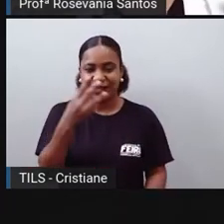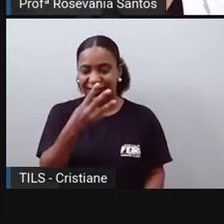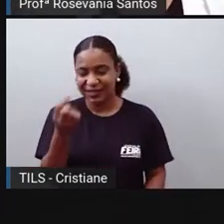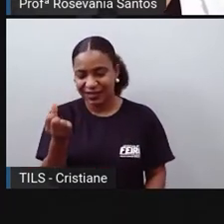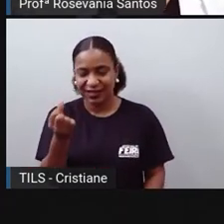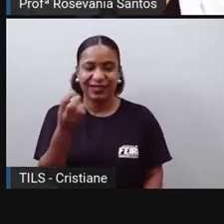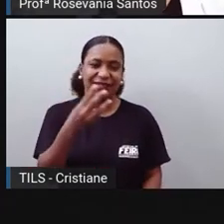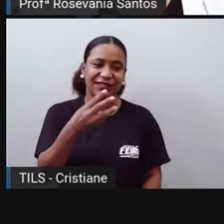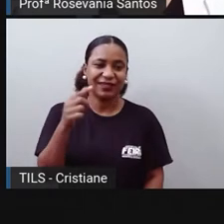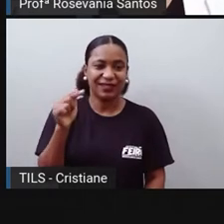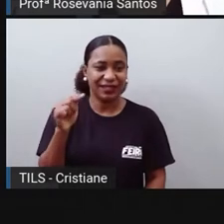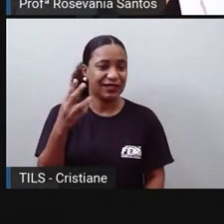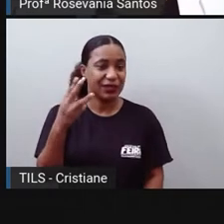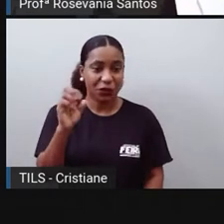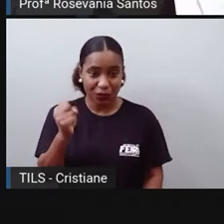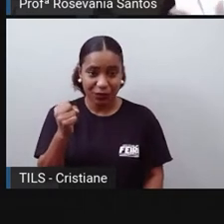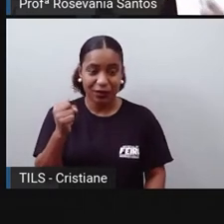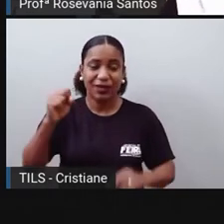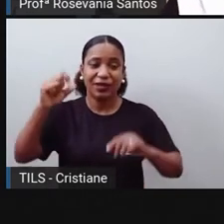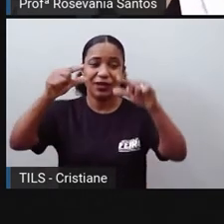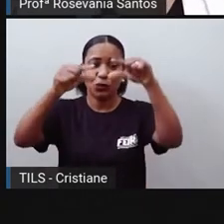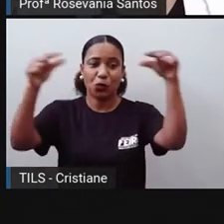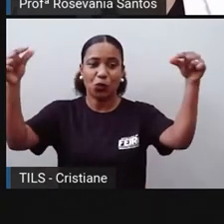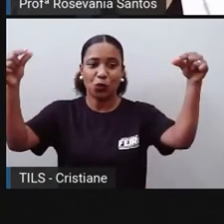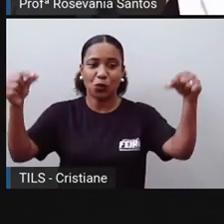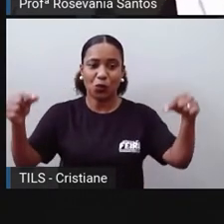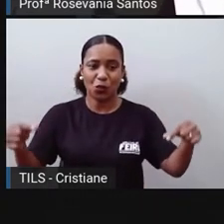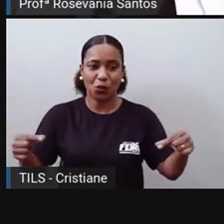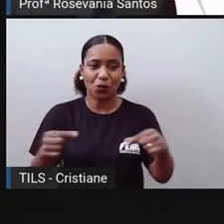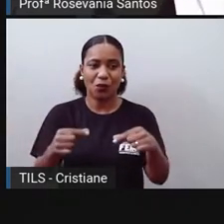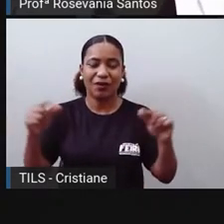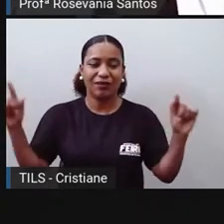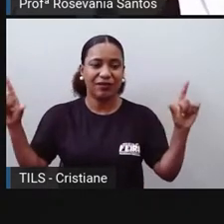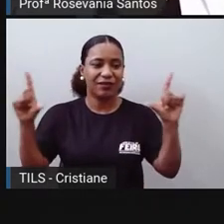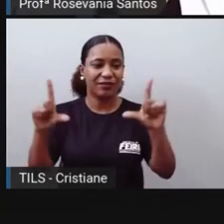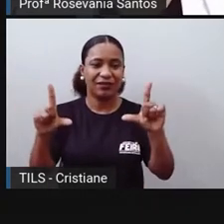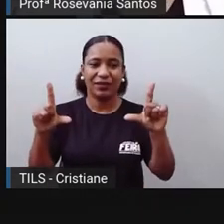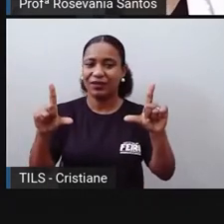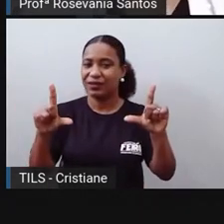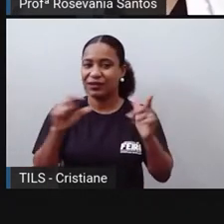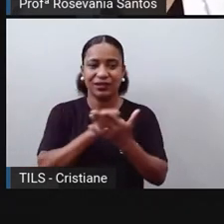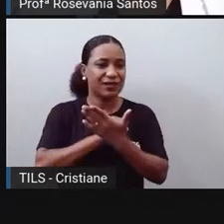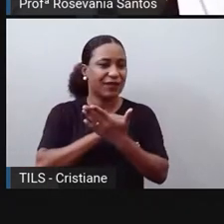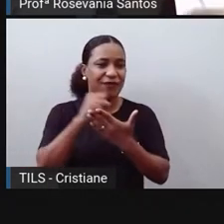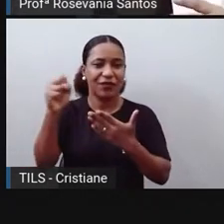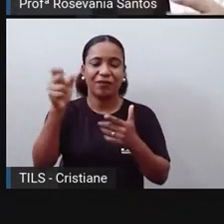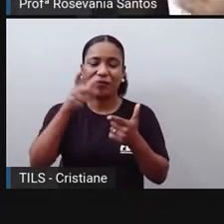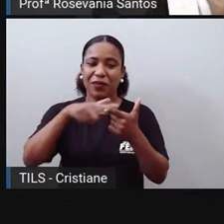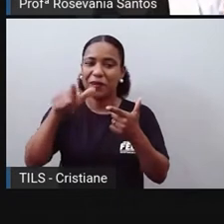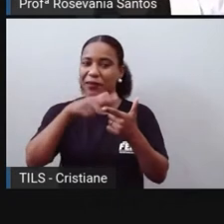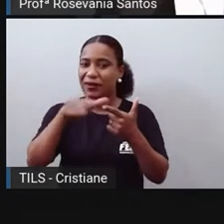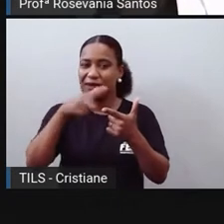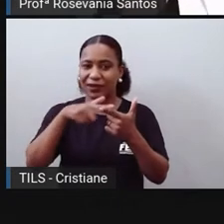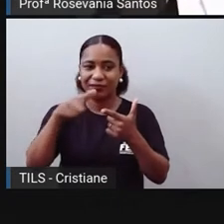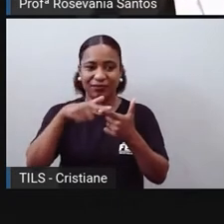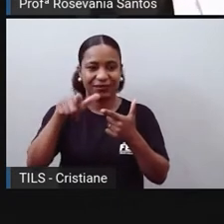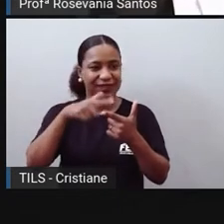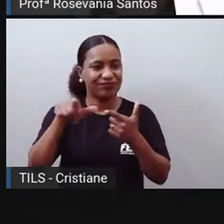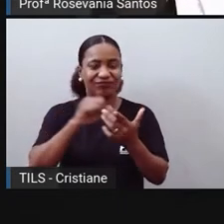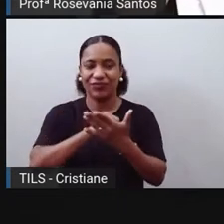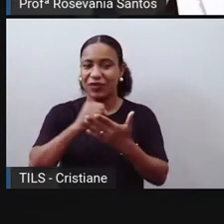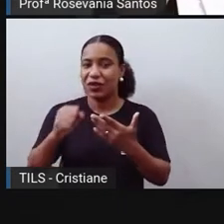37, tudo que for lá, está sabendo o que eu estou falando aqui com relação a isso. Se der qualquer defeito, você não vai encontrar